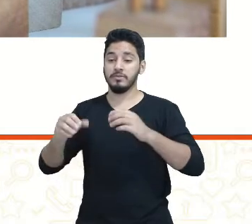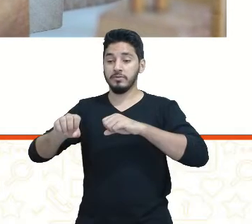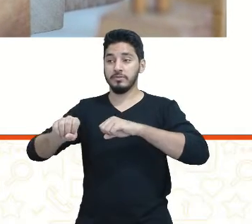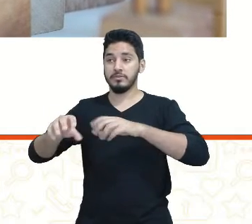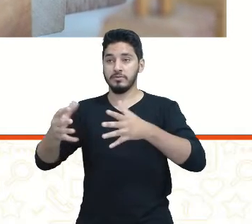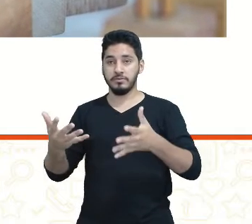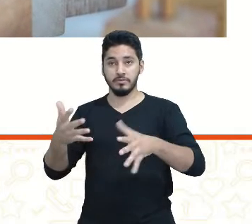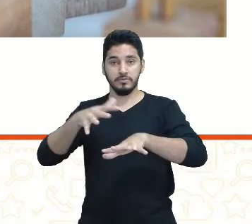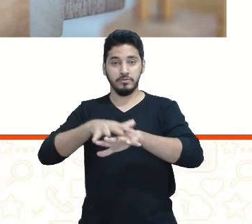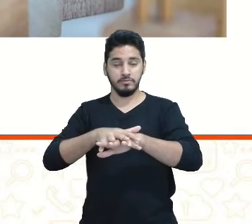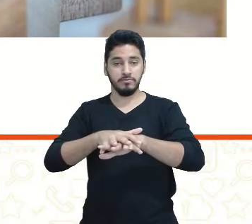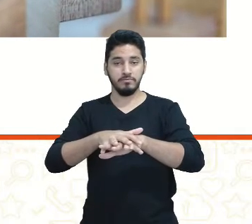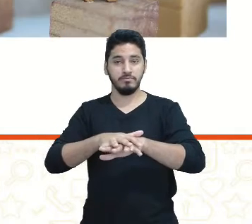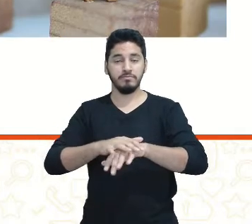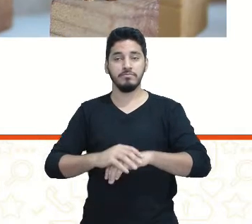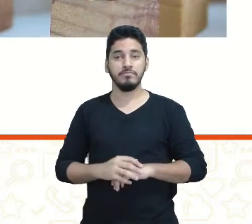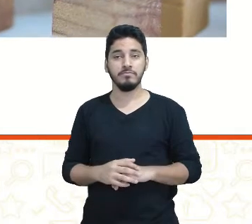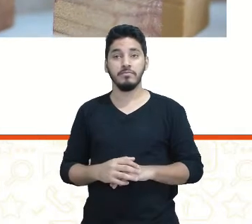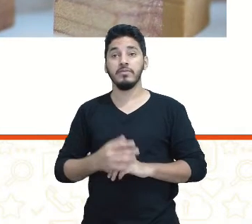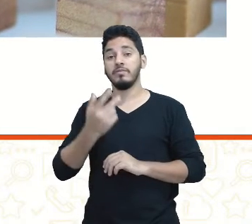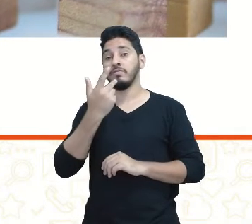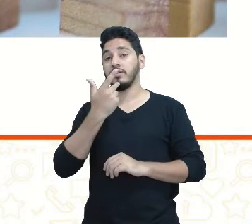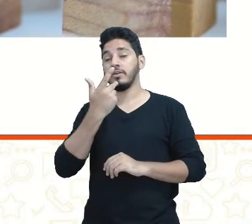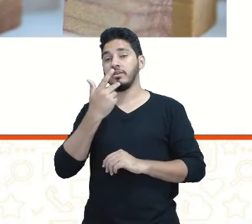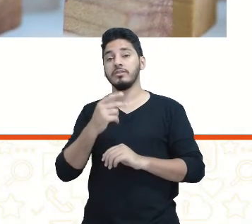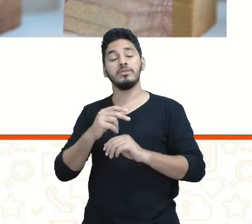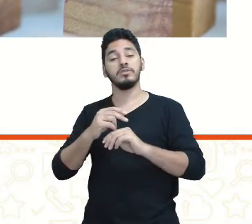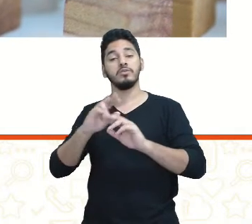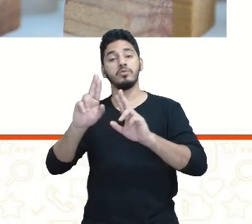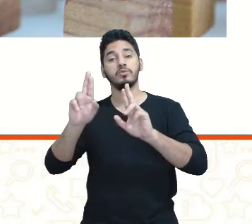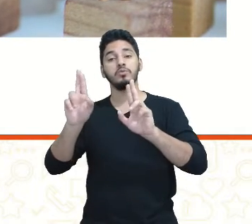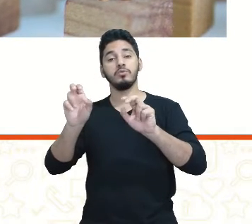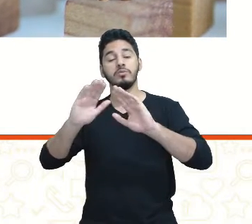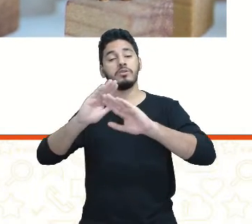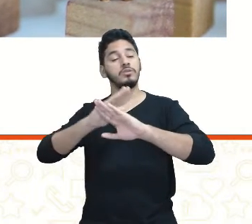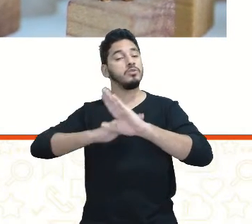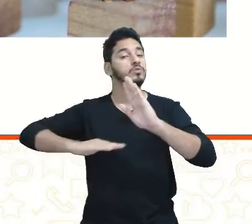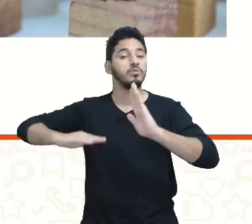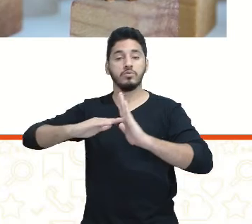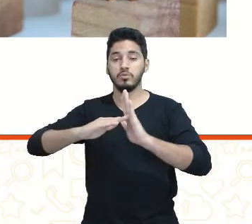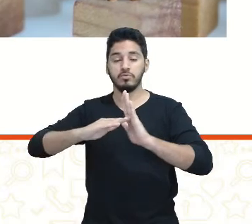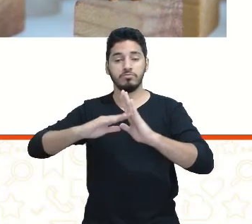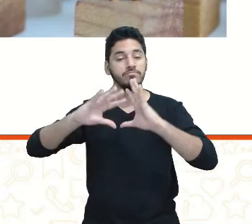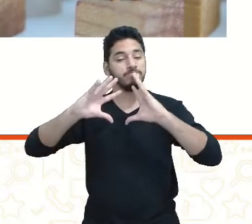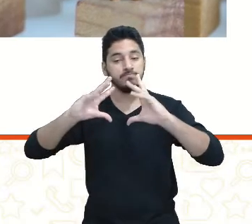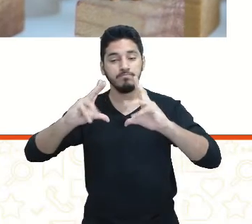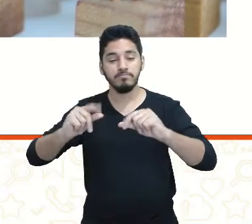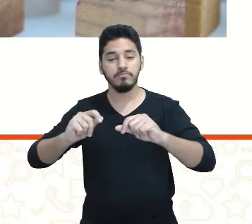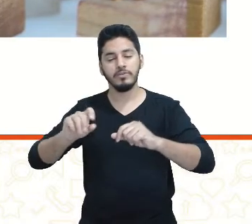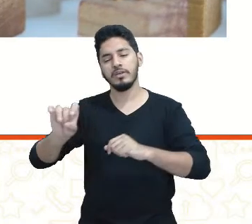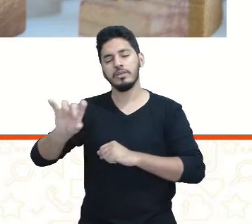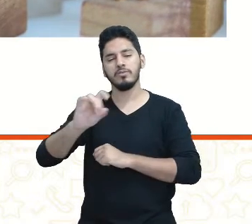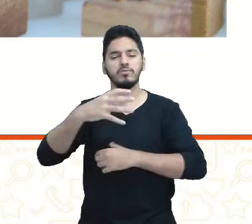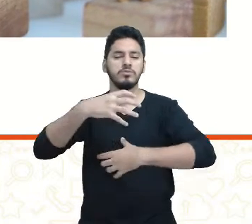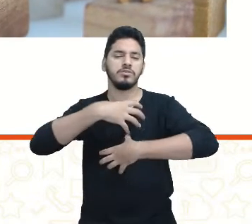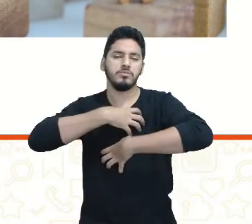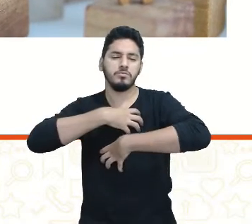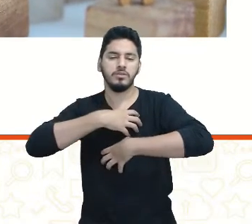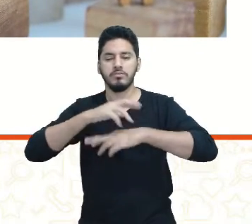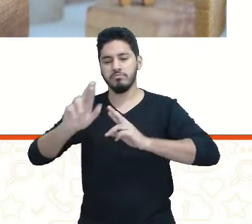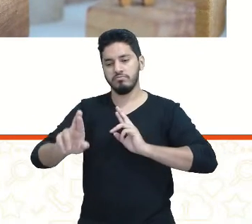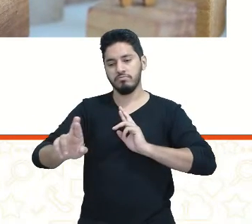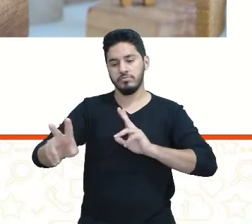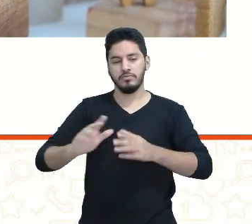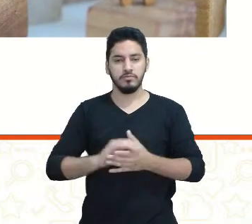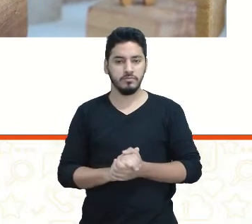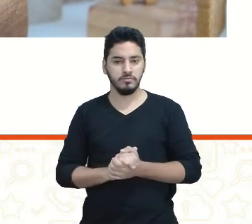inclusiva diz respeito a todos, todos estão ali, cada um com sentimento, cada um de